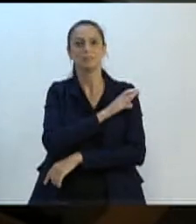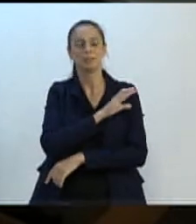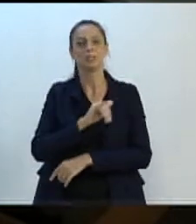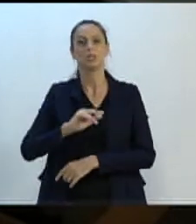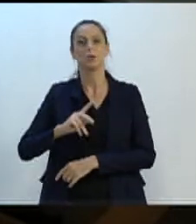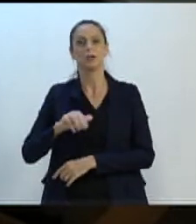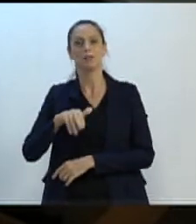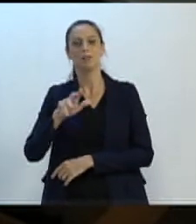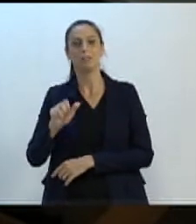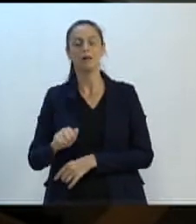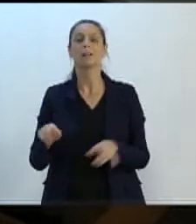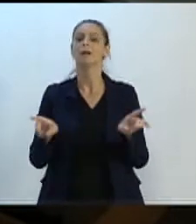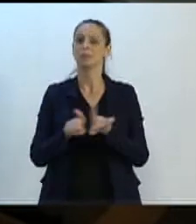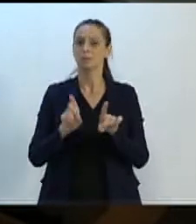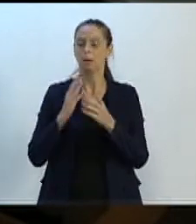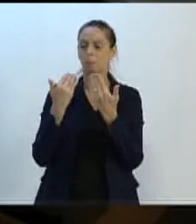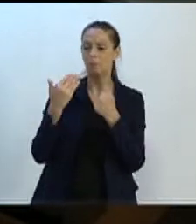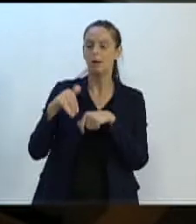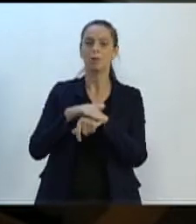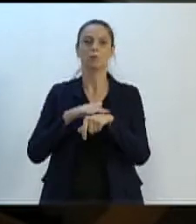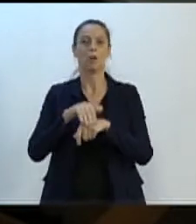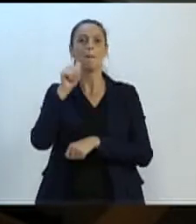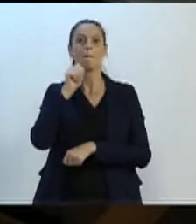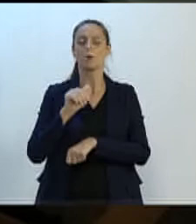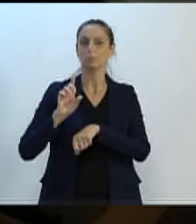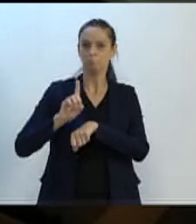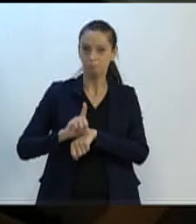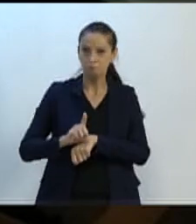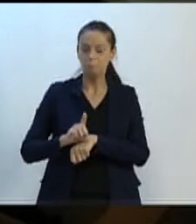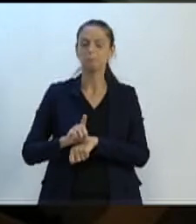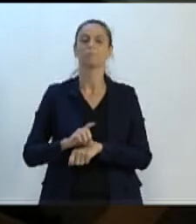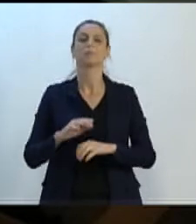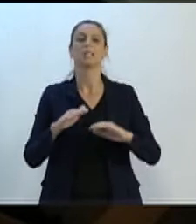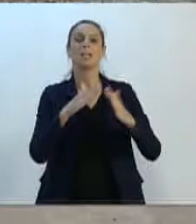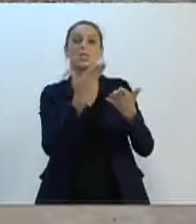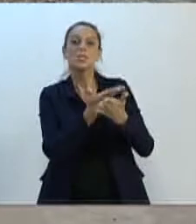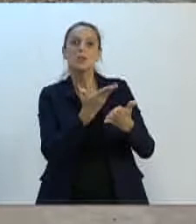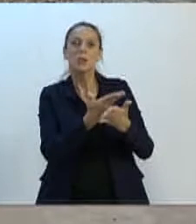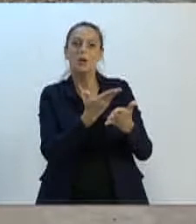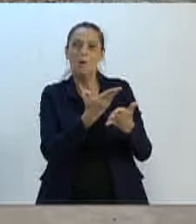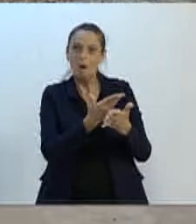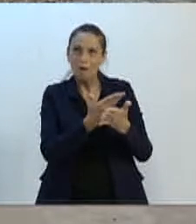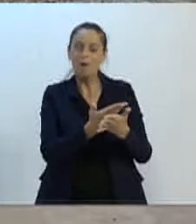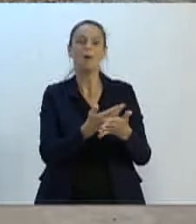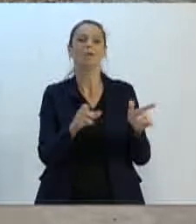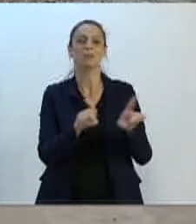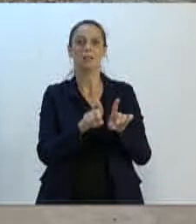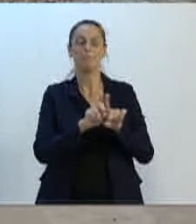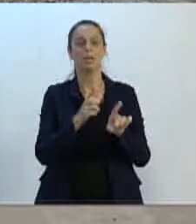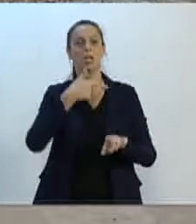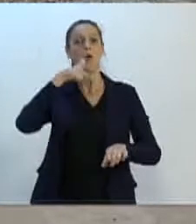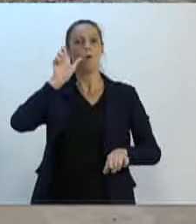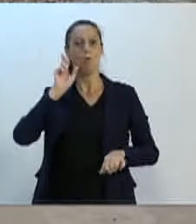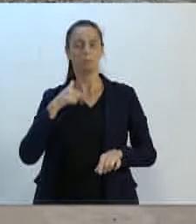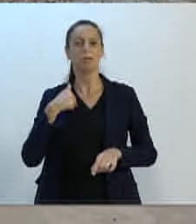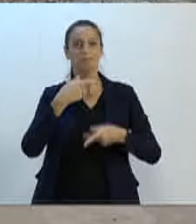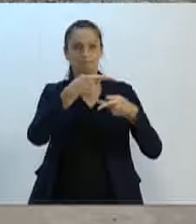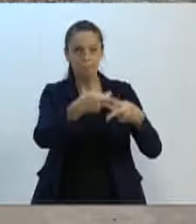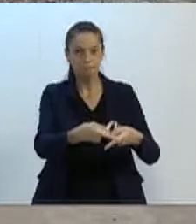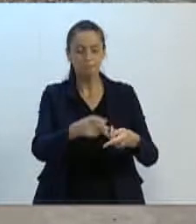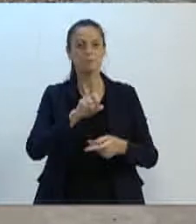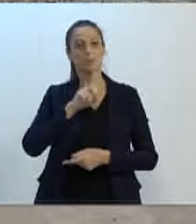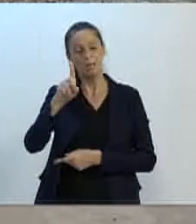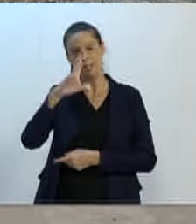conversamos também com a sua diretora, a escola isolada Ville Miller, também estivemos ontem com eles, na Vila